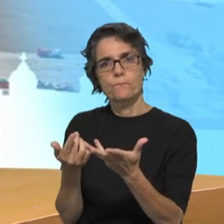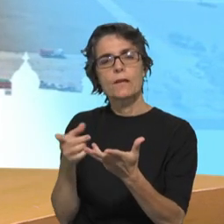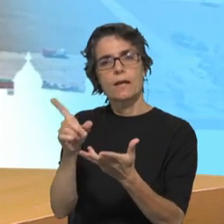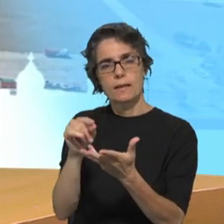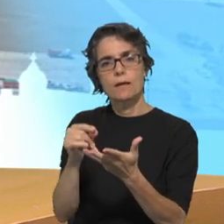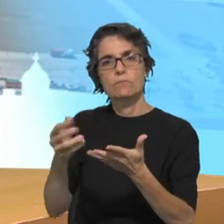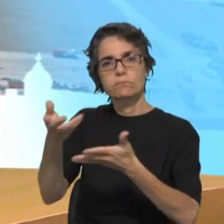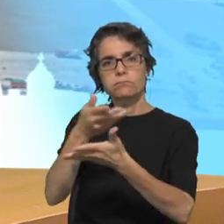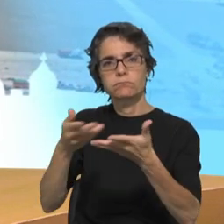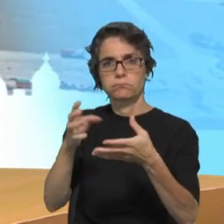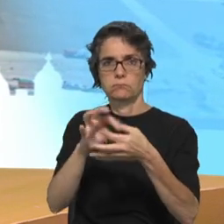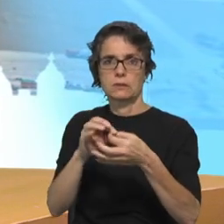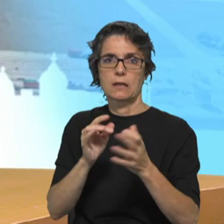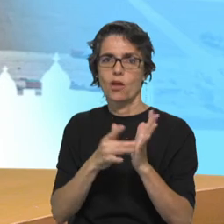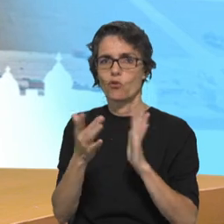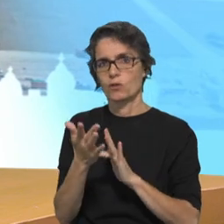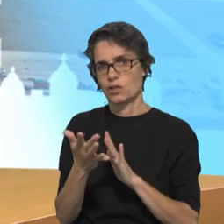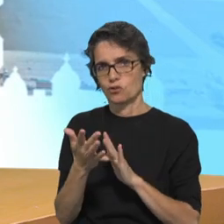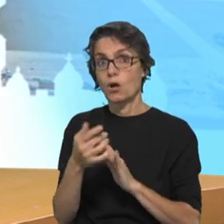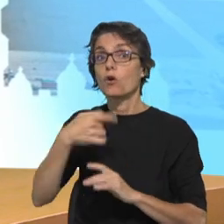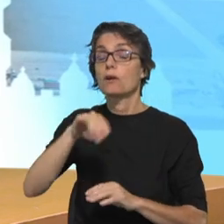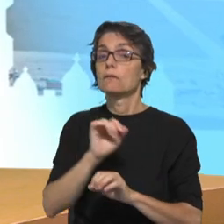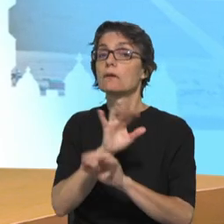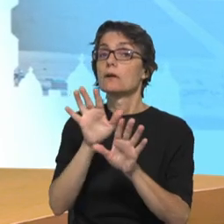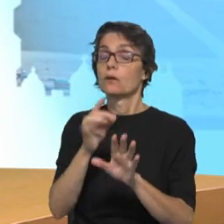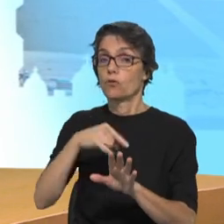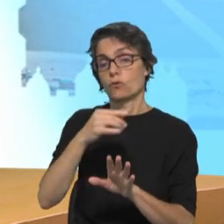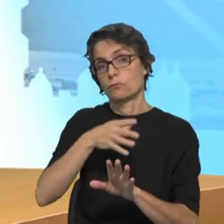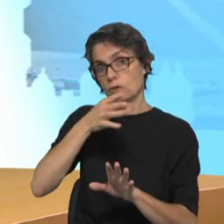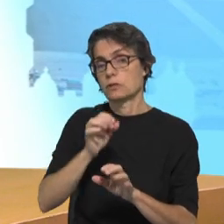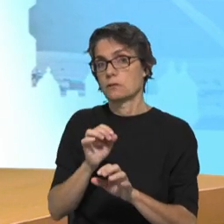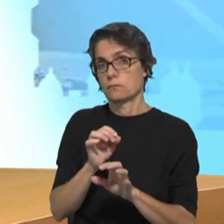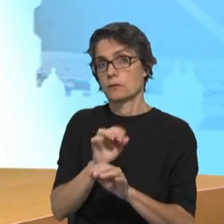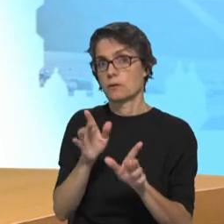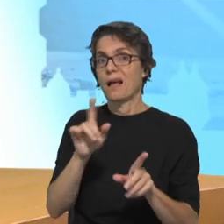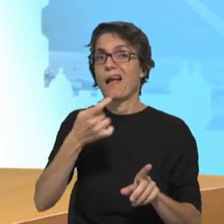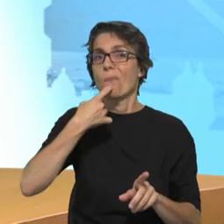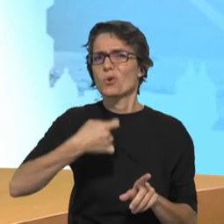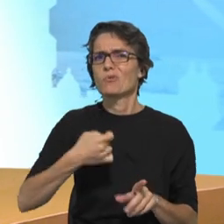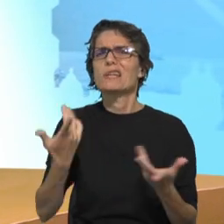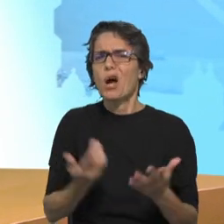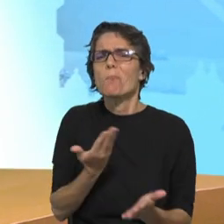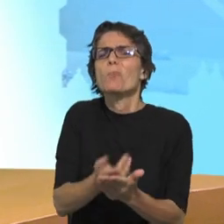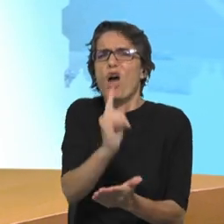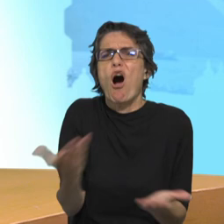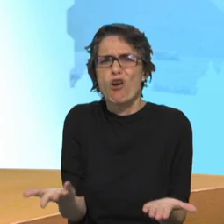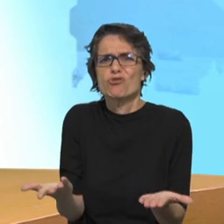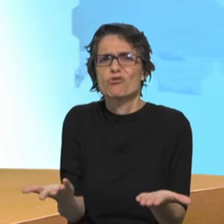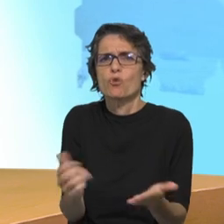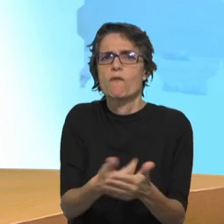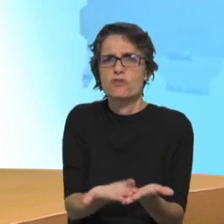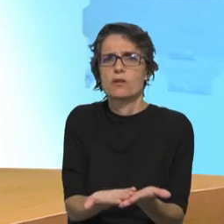relação com Cristo. Agora, temos que ser claros que alguns podem perguntar-se mas, afinal, qual é a proposta do